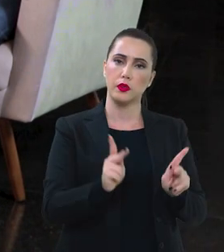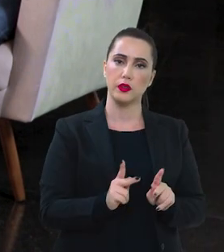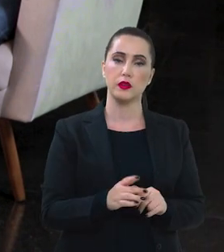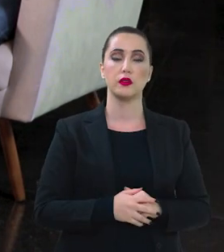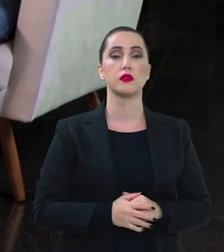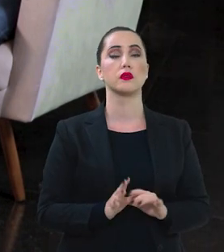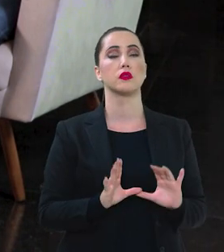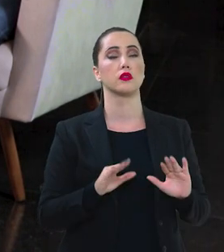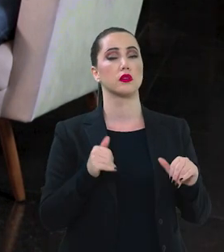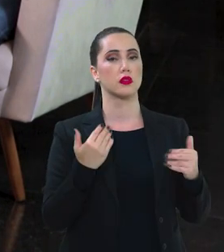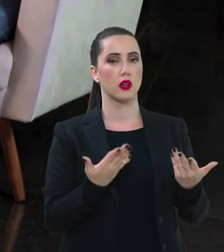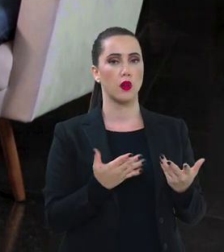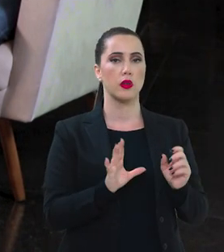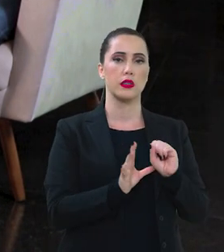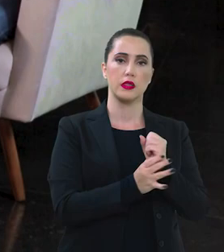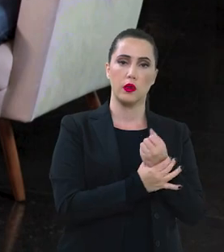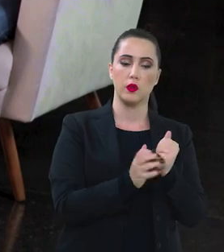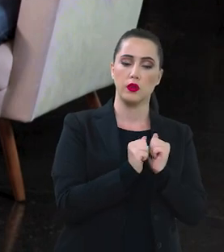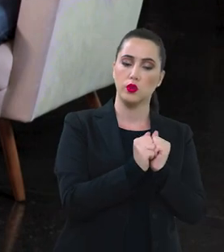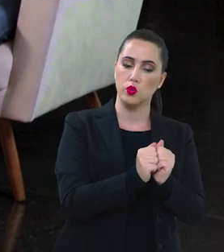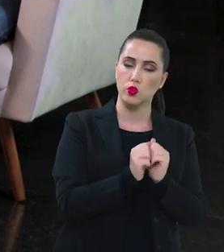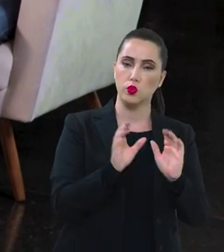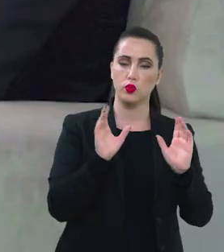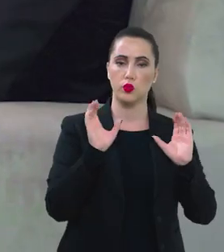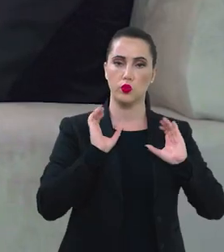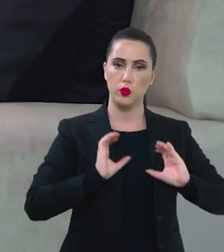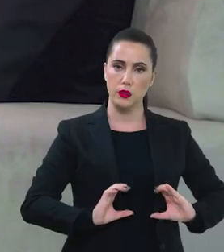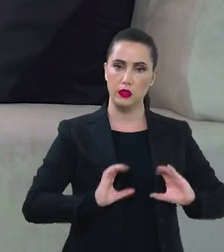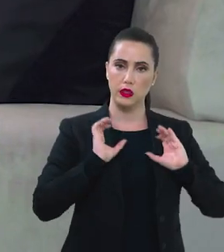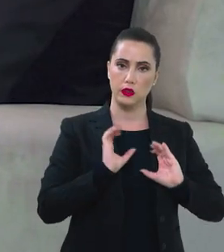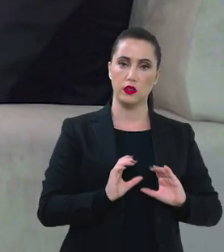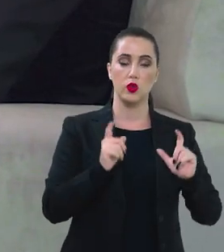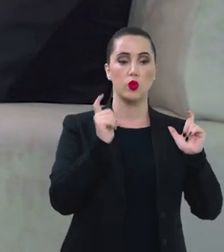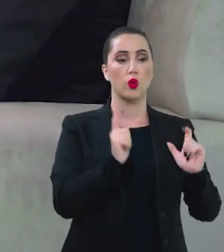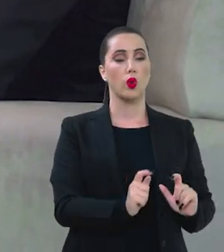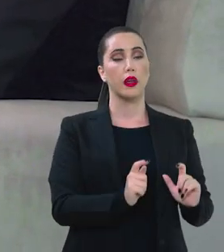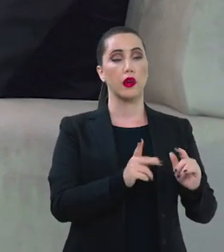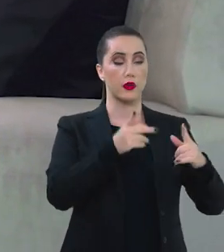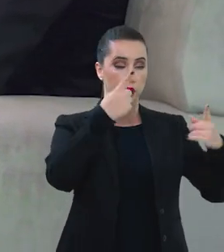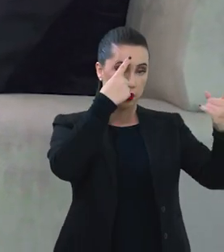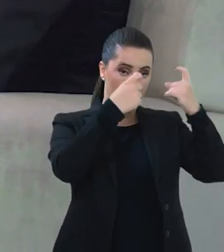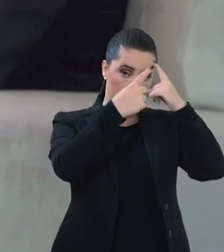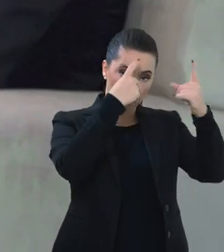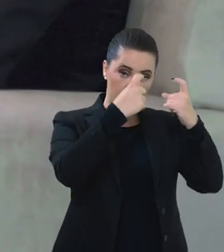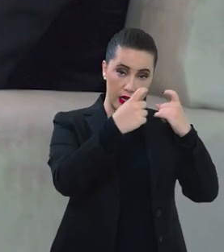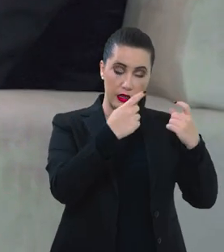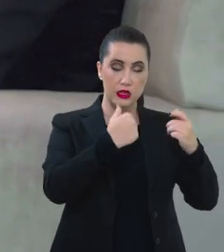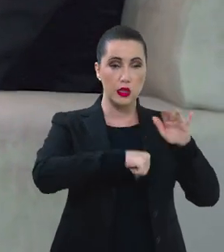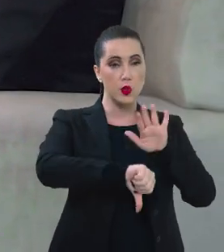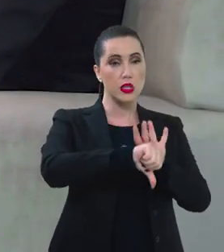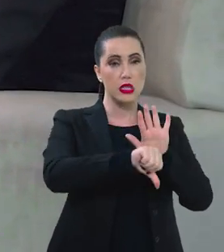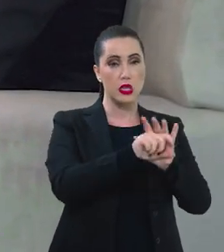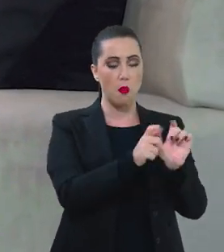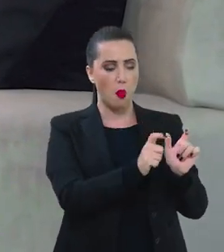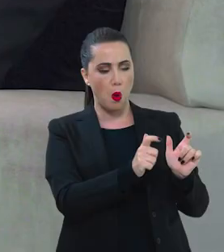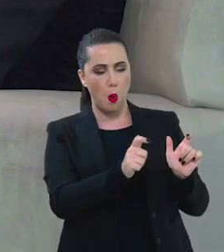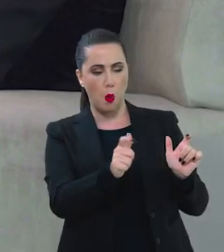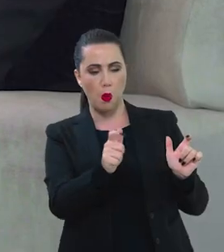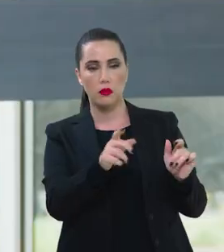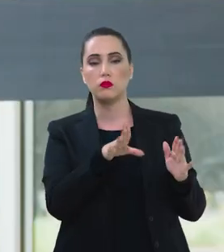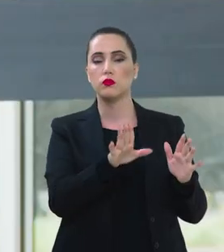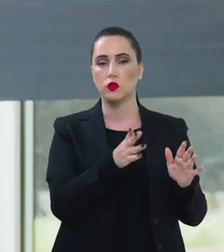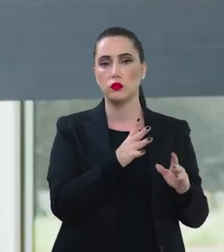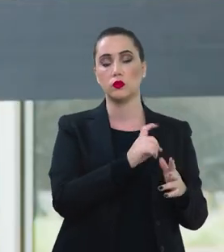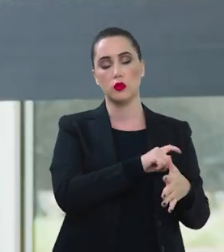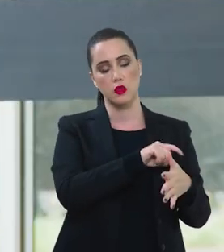paz, então, as seguranças com cidadania, políticas de segurança com cidadania nos territórios em que o índice de violência e vulnerabilidade social é mais